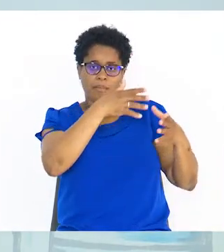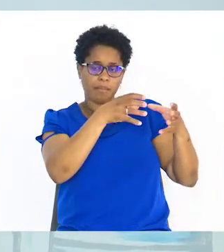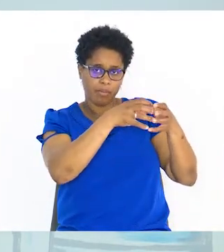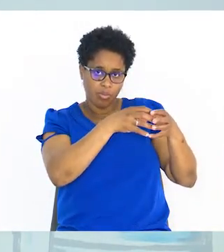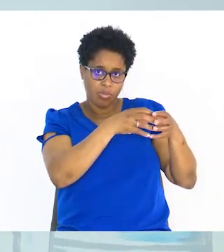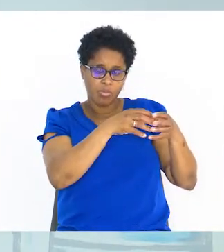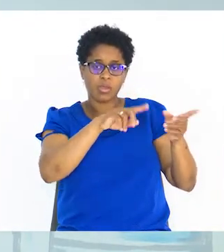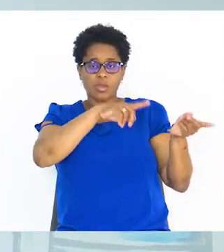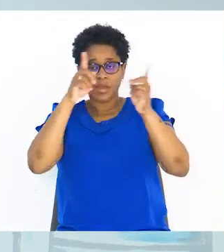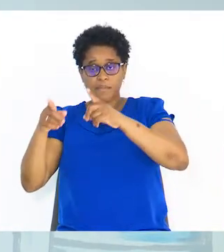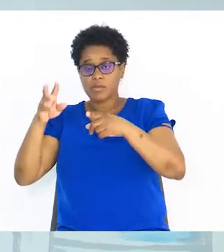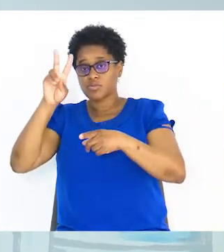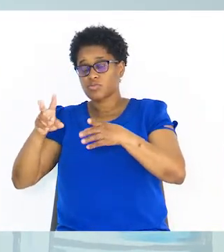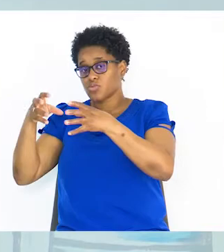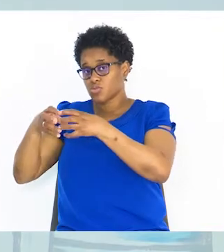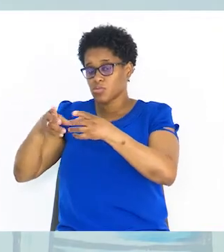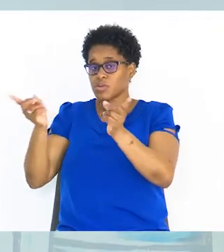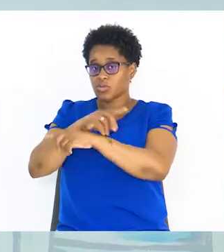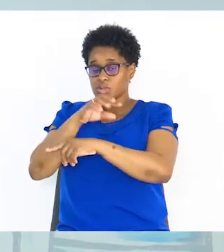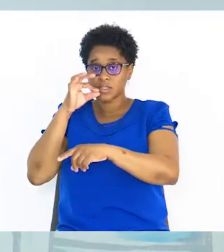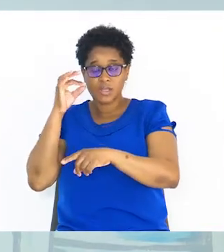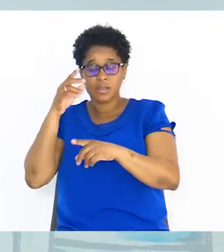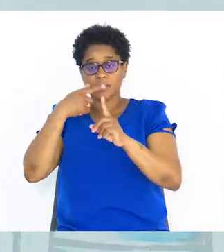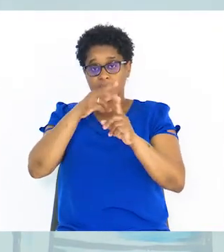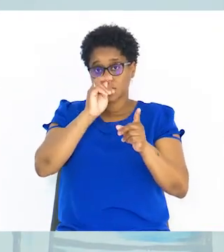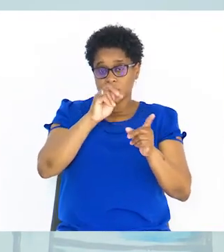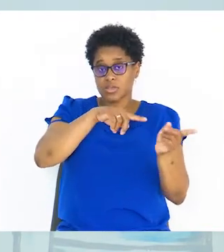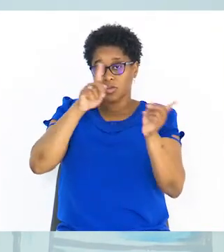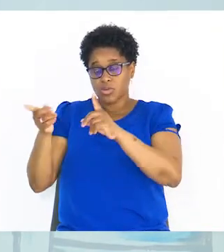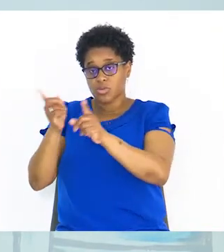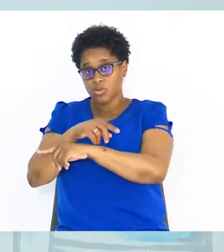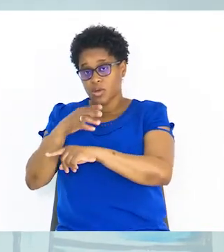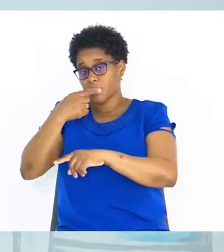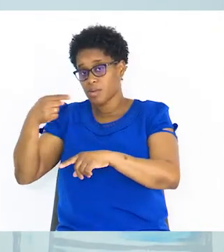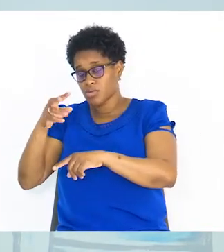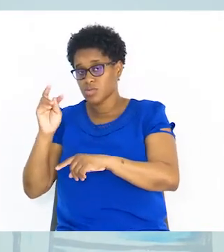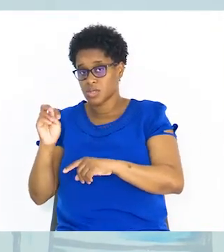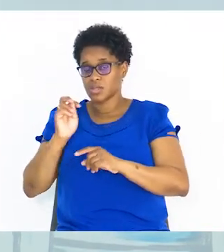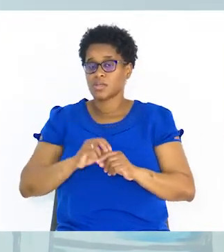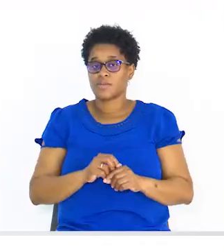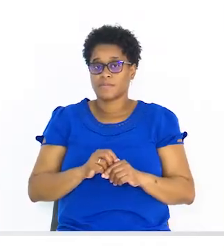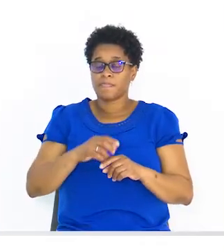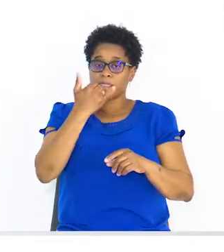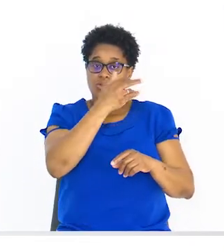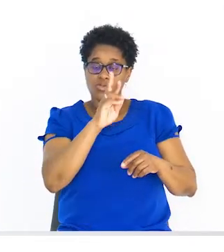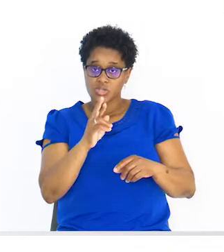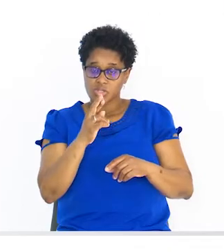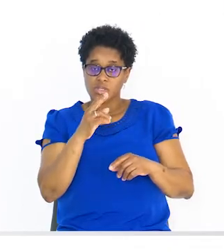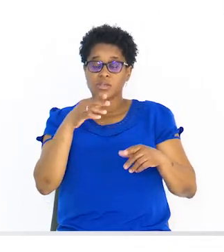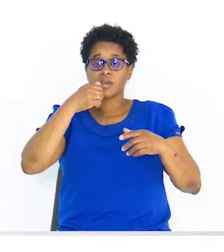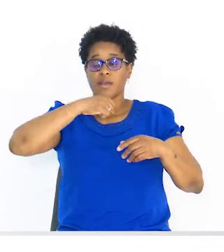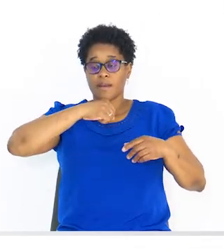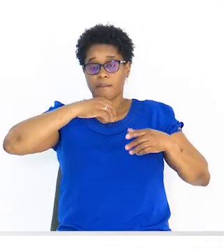membro, passa para o segundo membro, muda do sinal. Mais 3 passa para menos 3. 2x